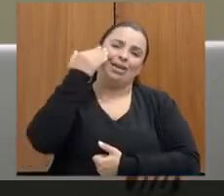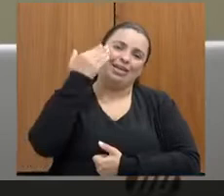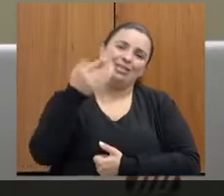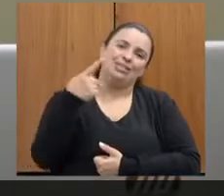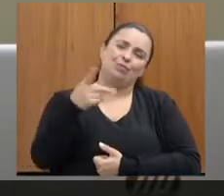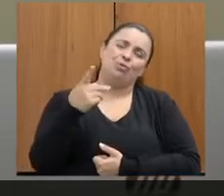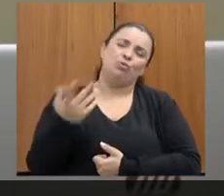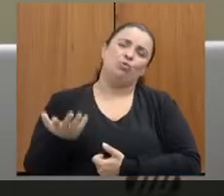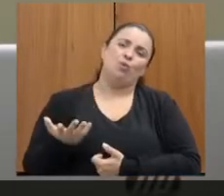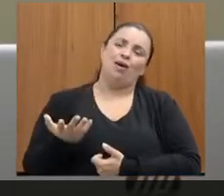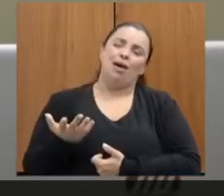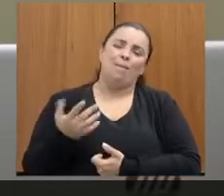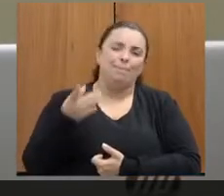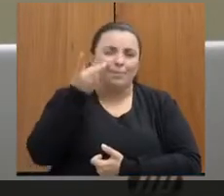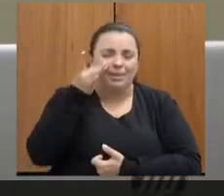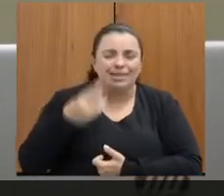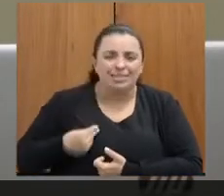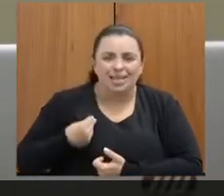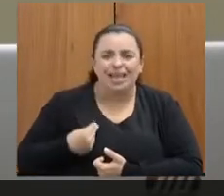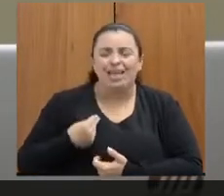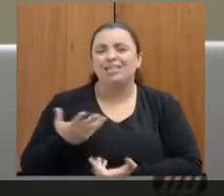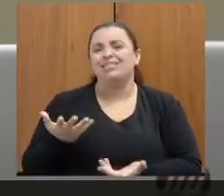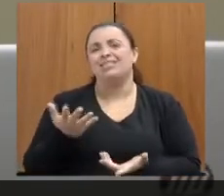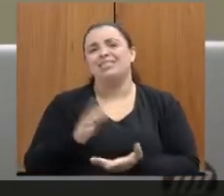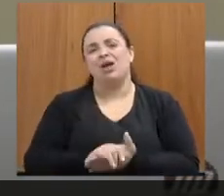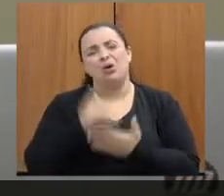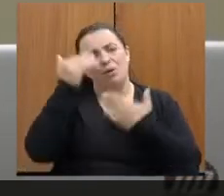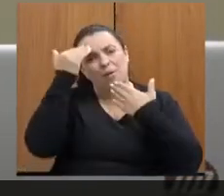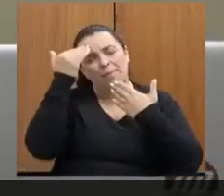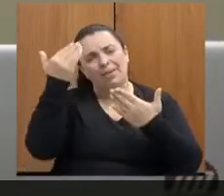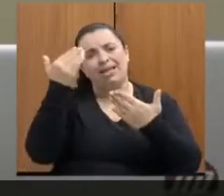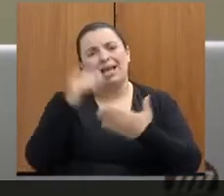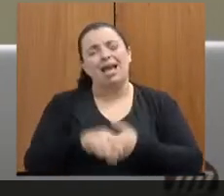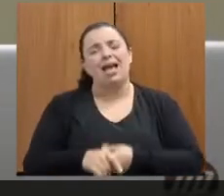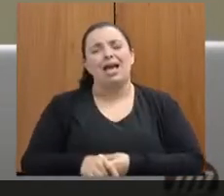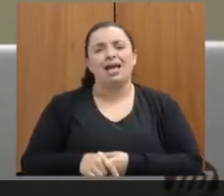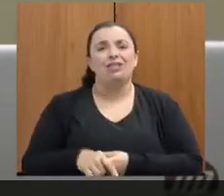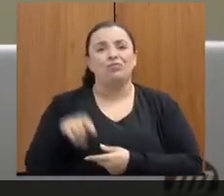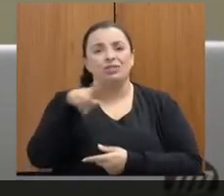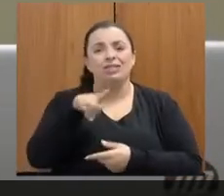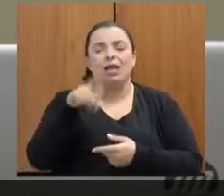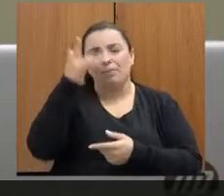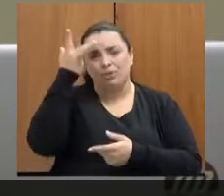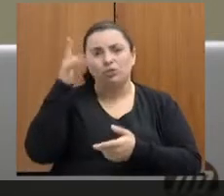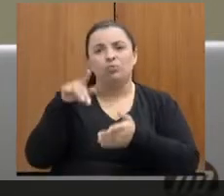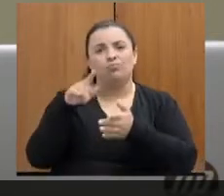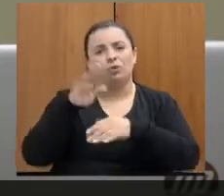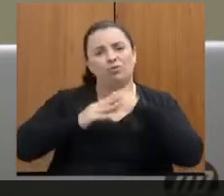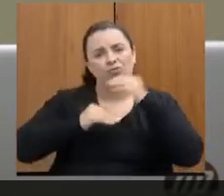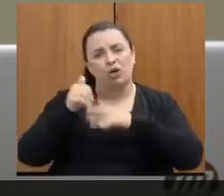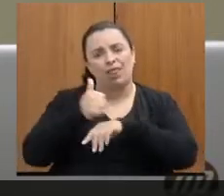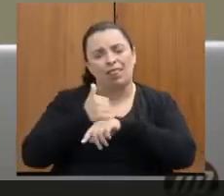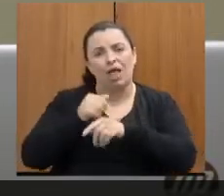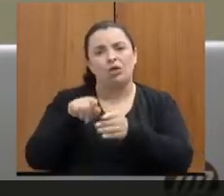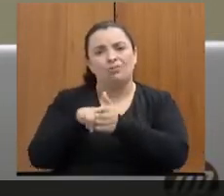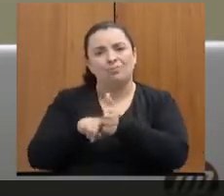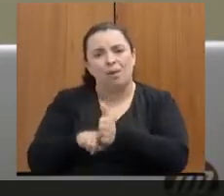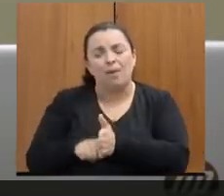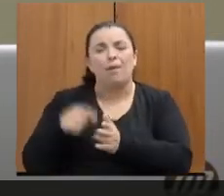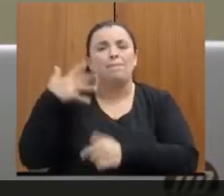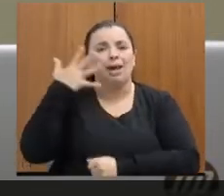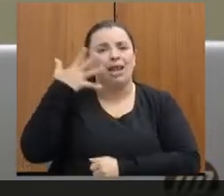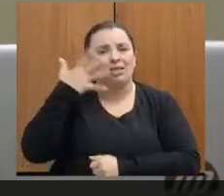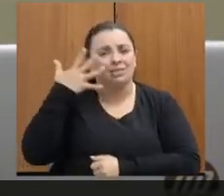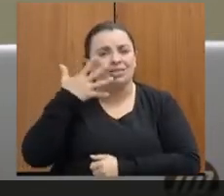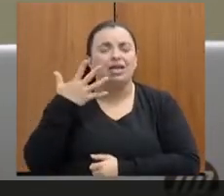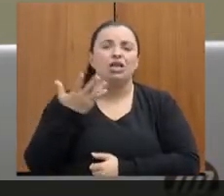disponibilidade, a sua presença. Você é investigadora da Polícia Civil e também é palestrante sobre